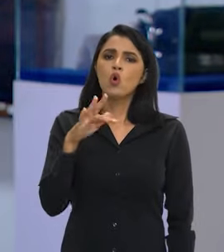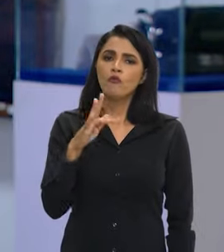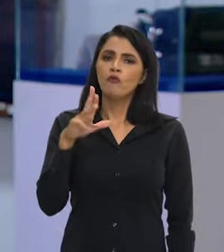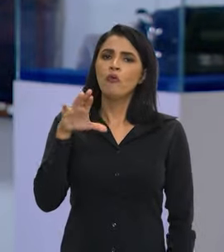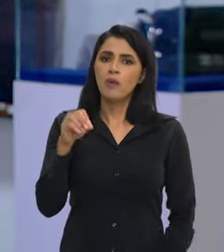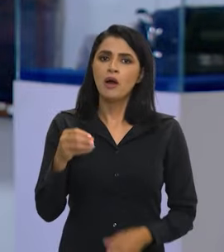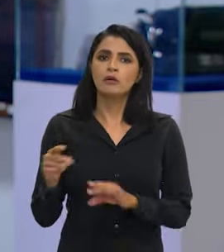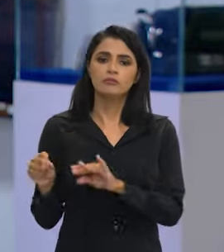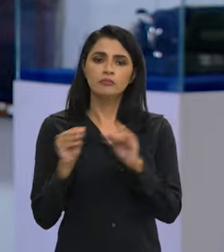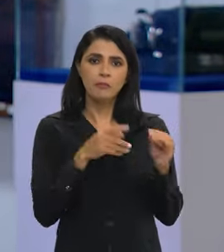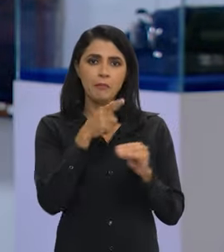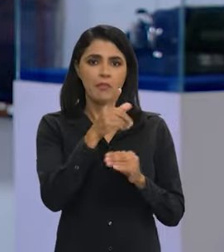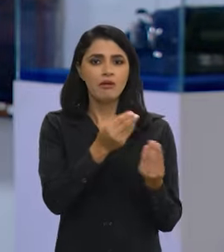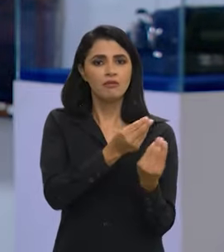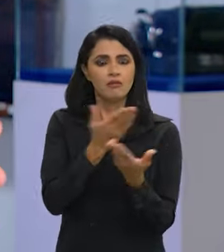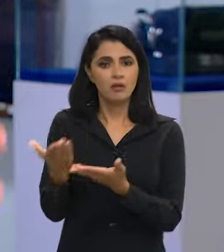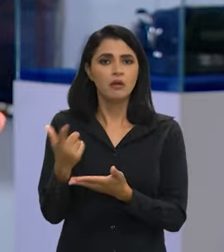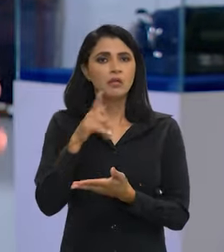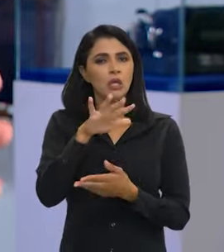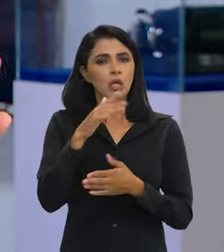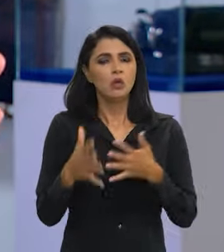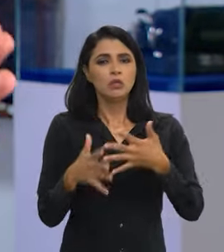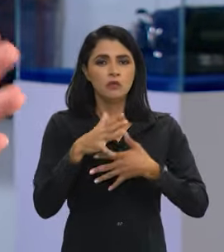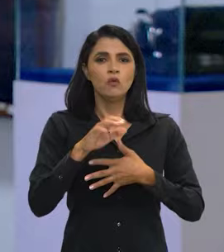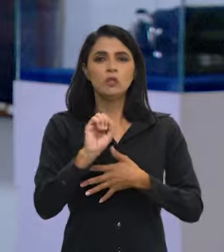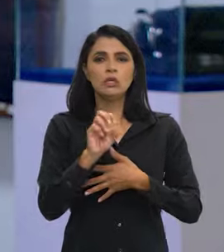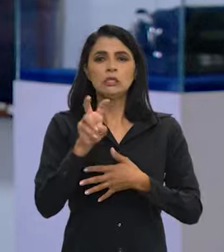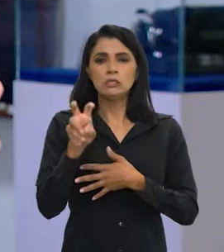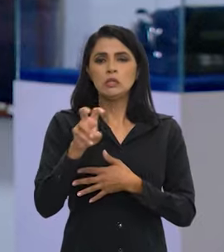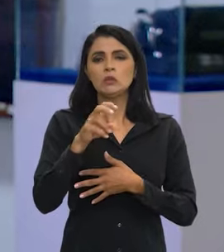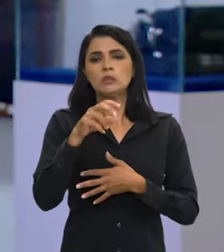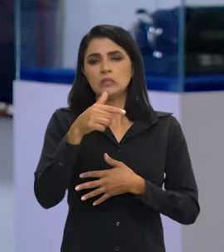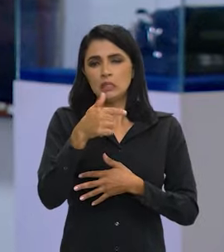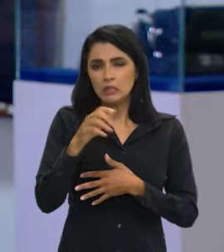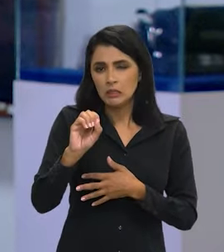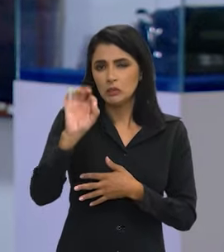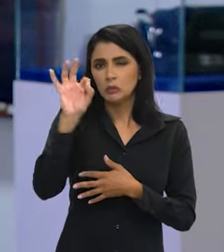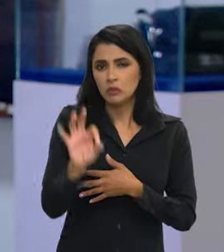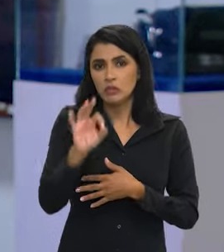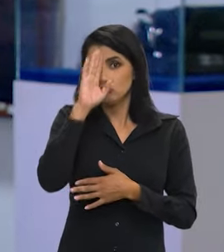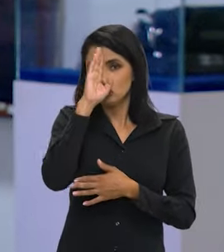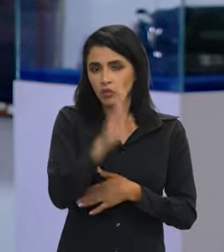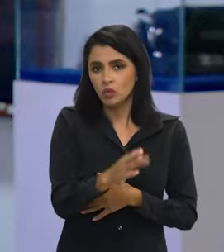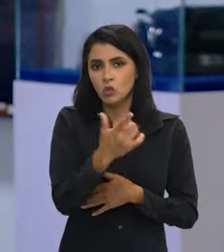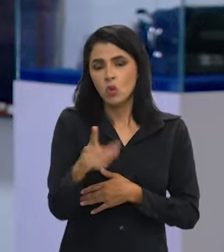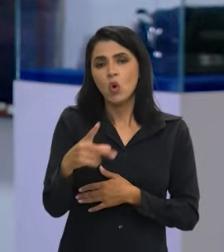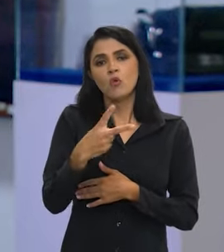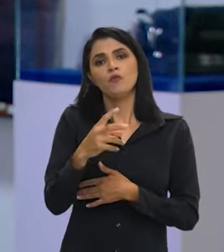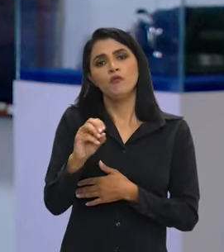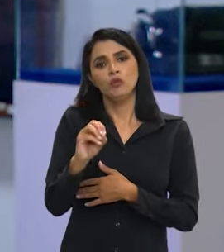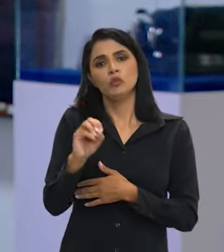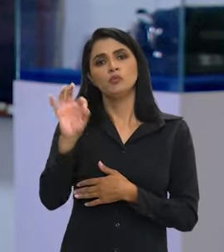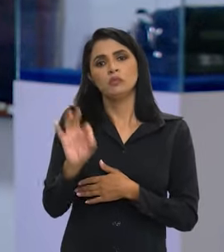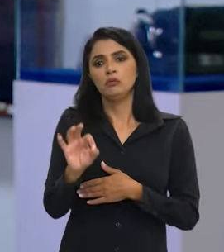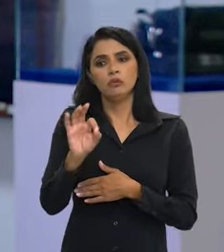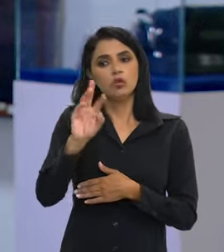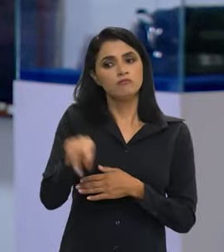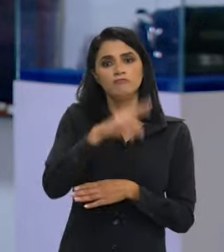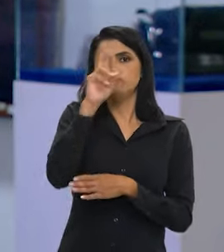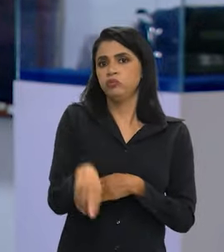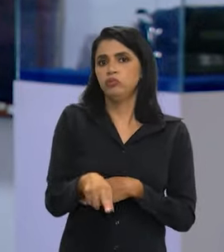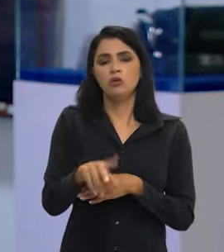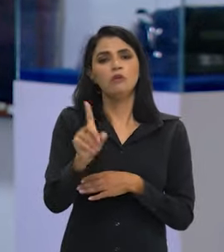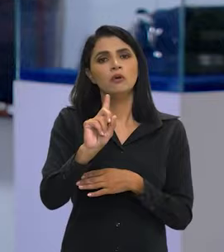Conformado, ele vai para conceder. Nós estamos em um nível de concessão de 75% a 80% automático. Os outros 20% a gente não